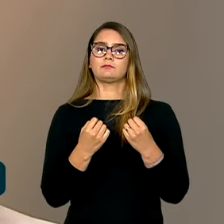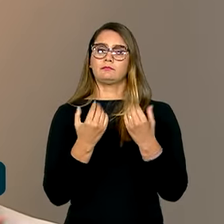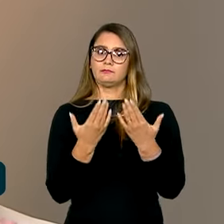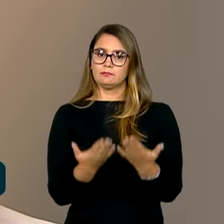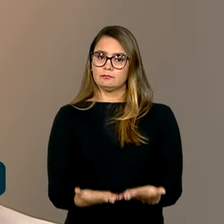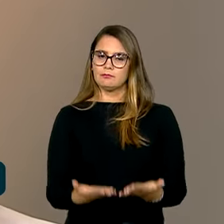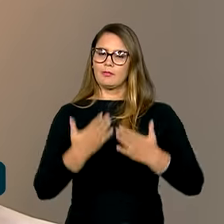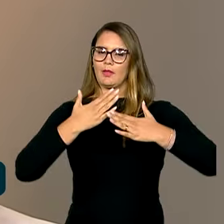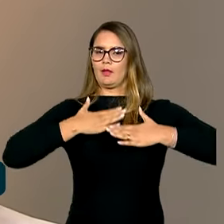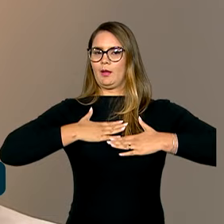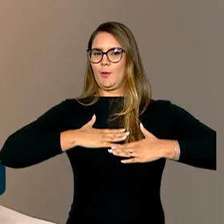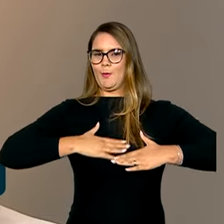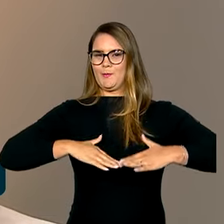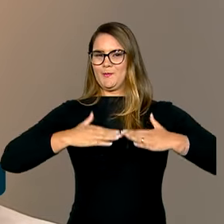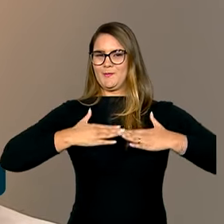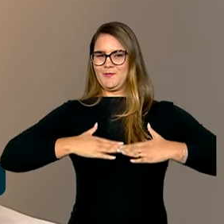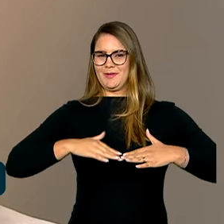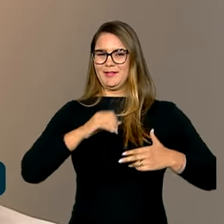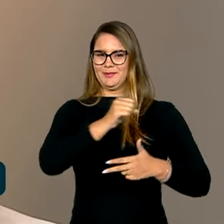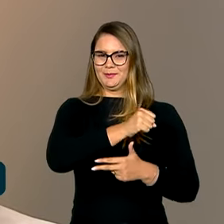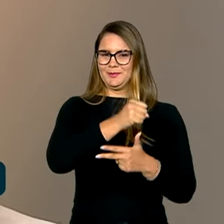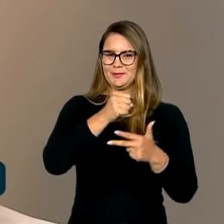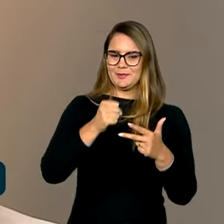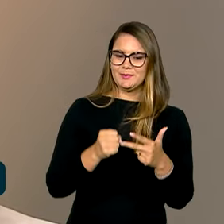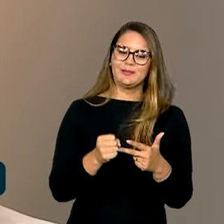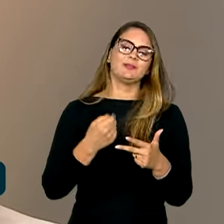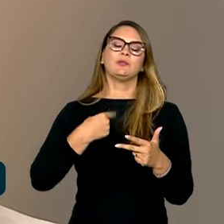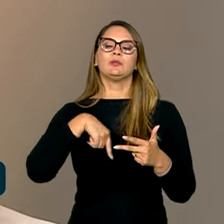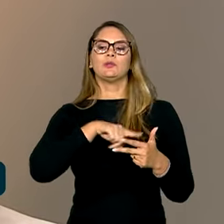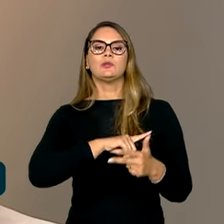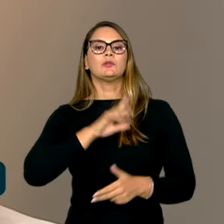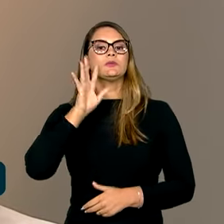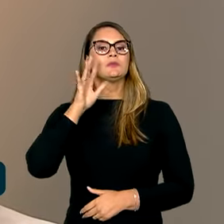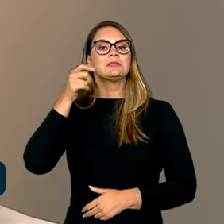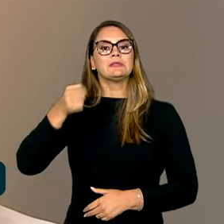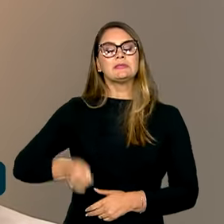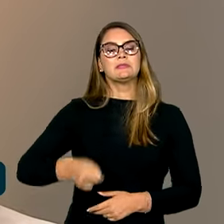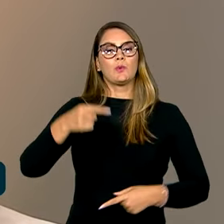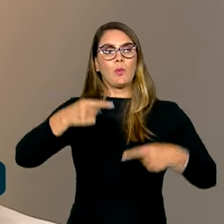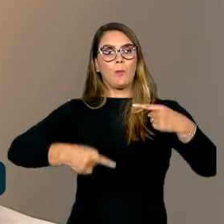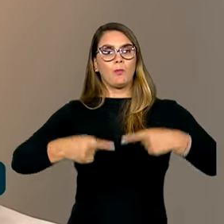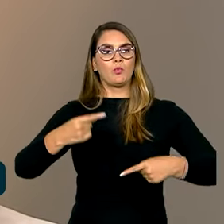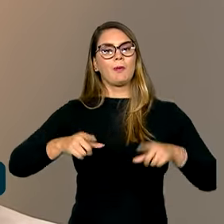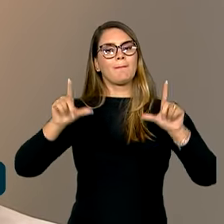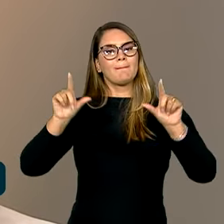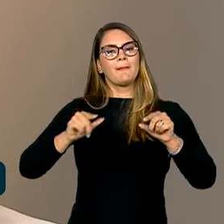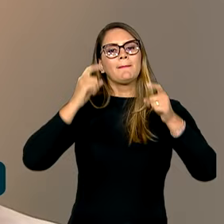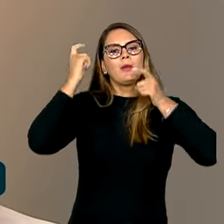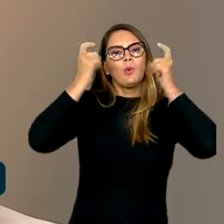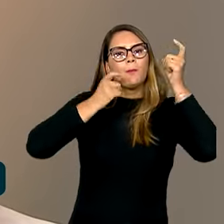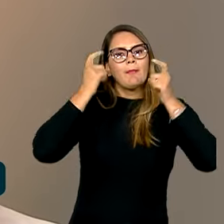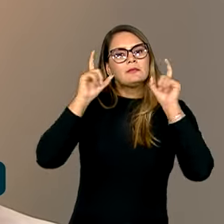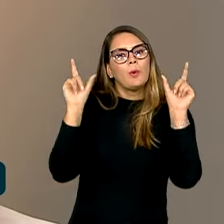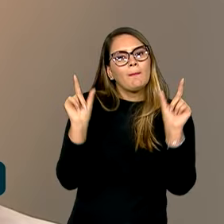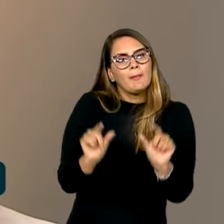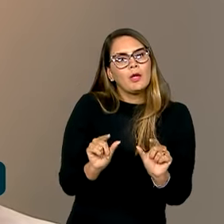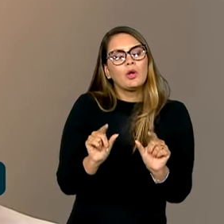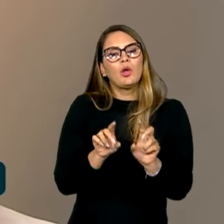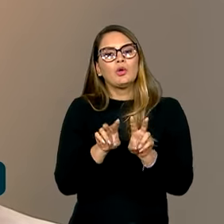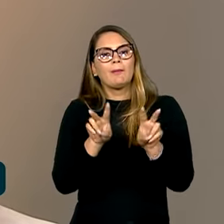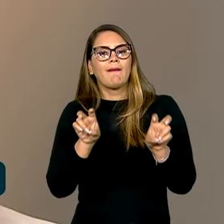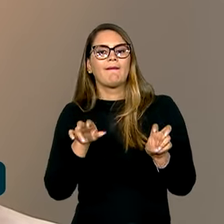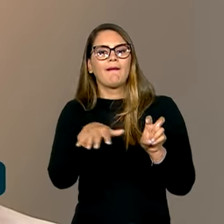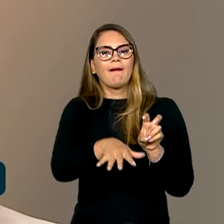acalmada nos poderes e os nossos decisores políticos ficam menos preocupados com questões